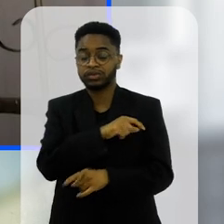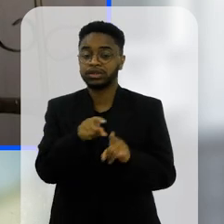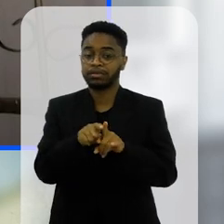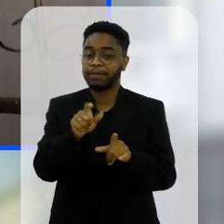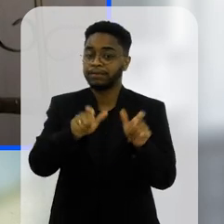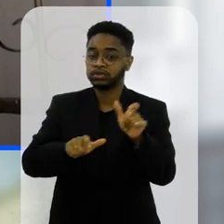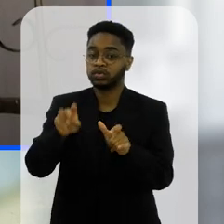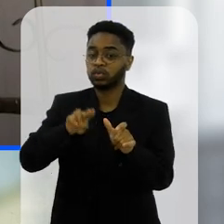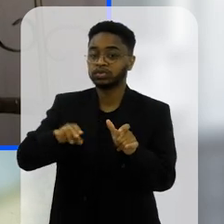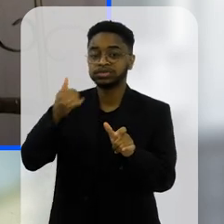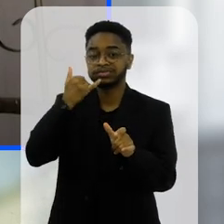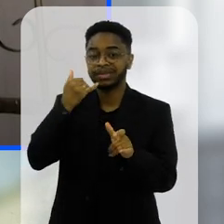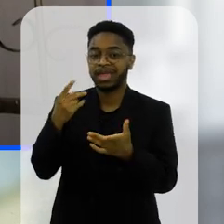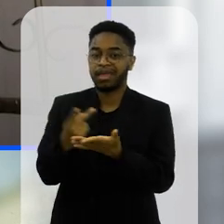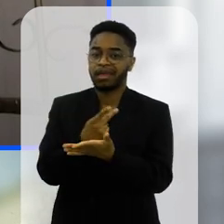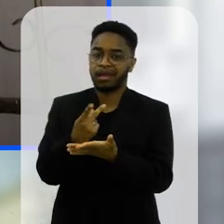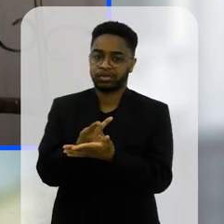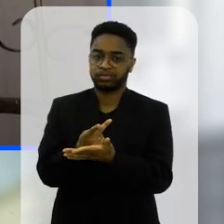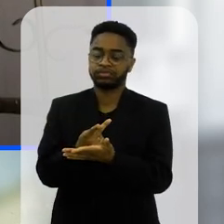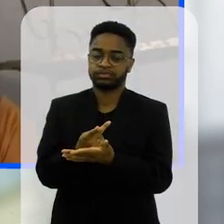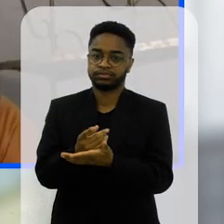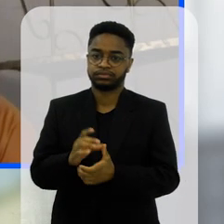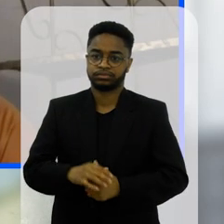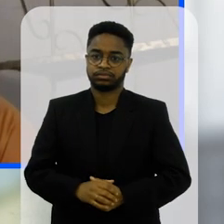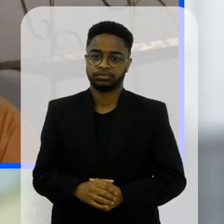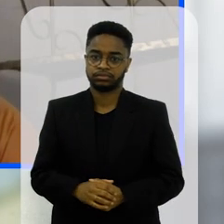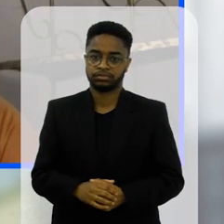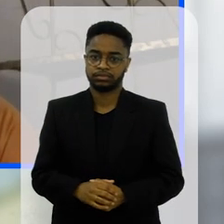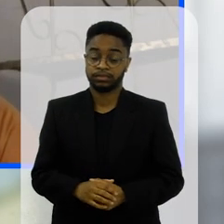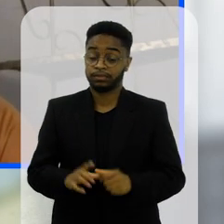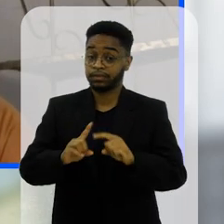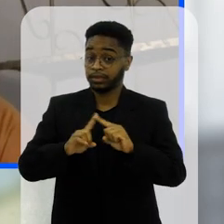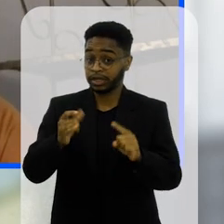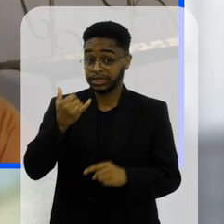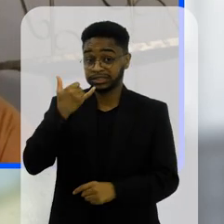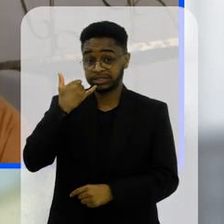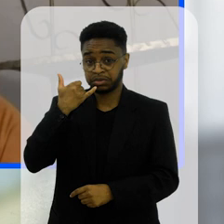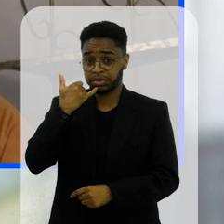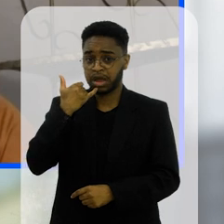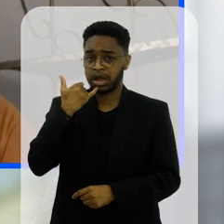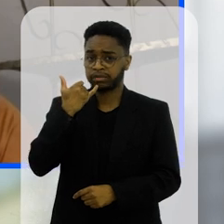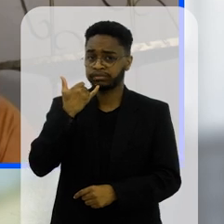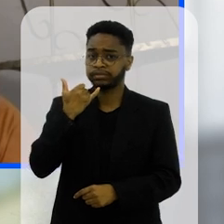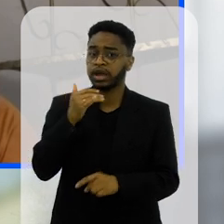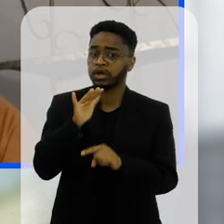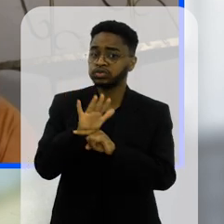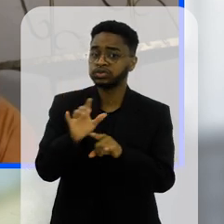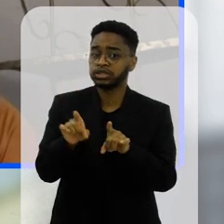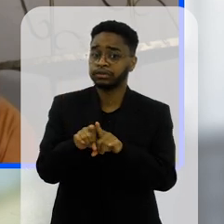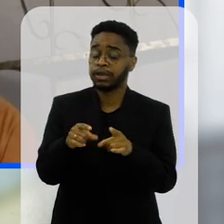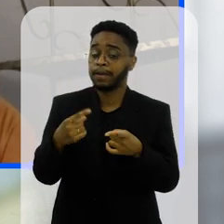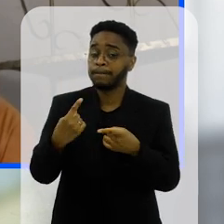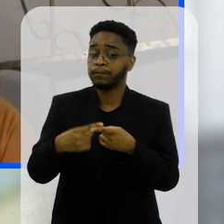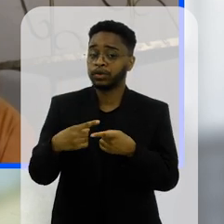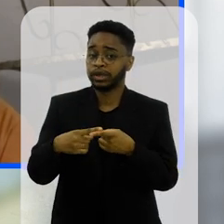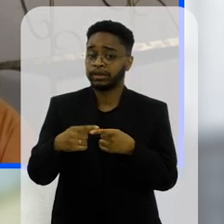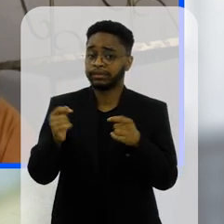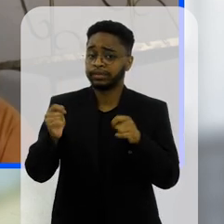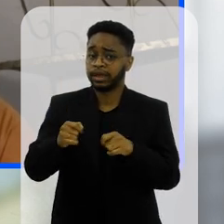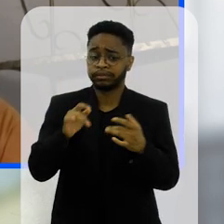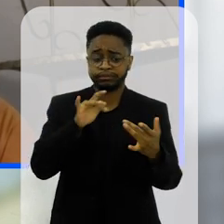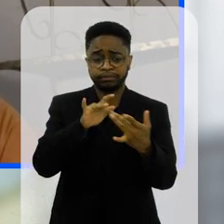as pessoas usam os celulares de forma errada agora o celular ele é muito prático também porque você tem ali o mundo